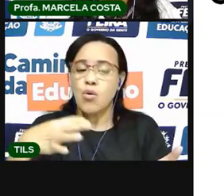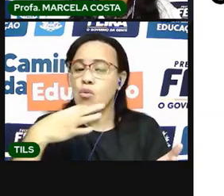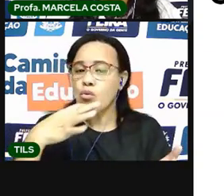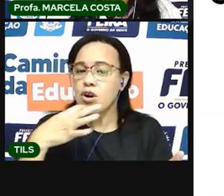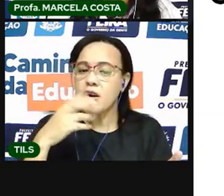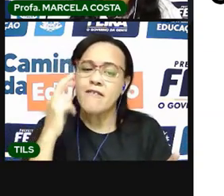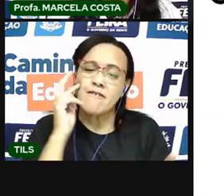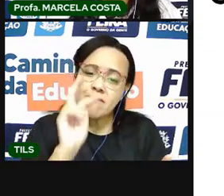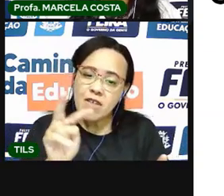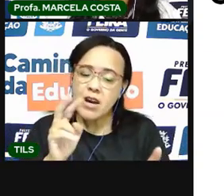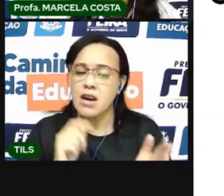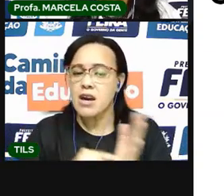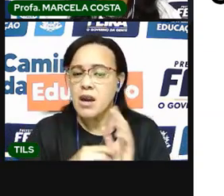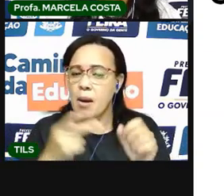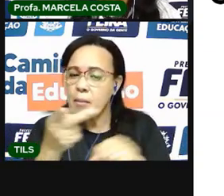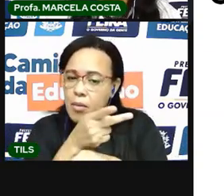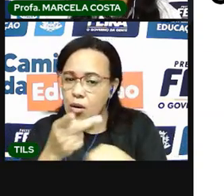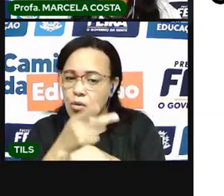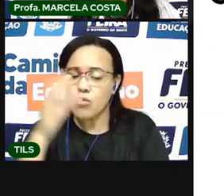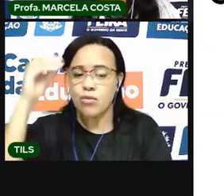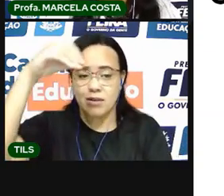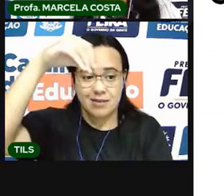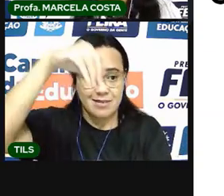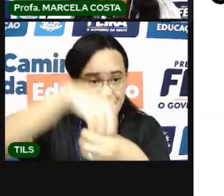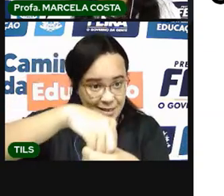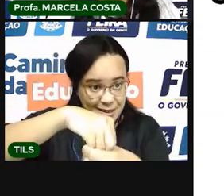consegue identificar no calendário.